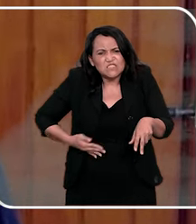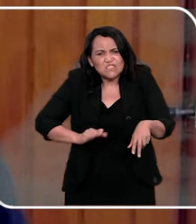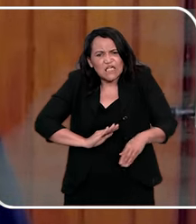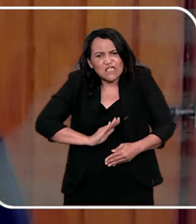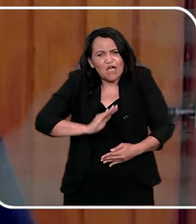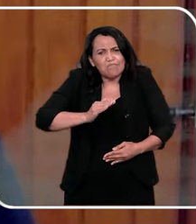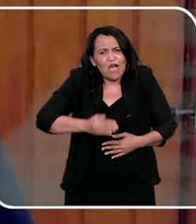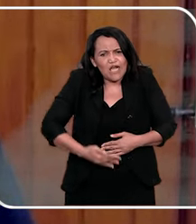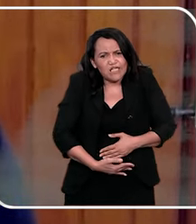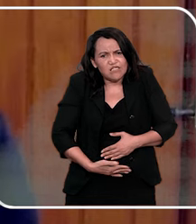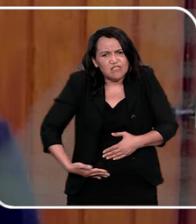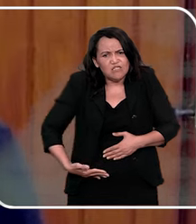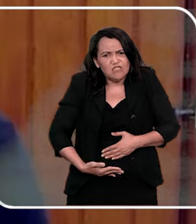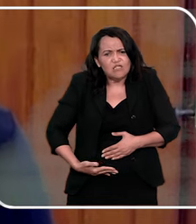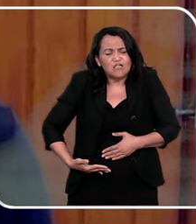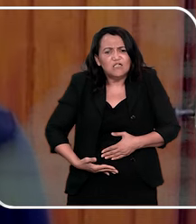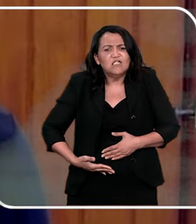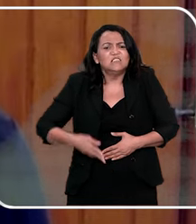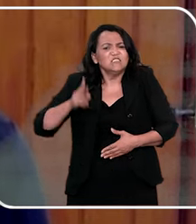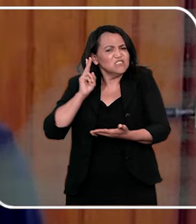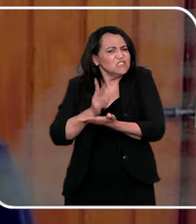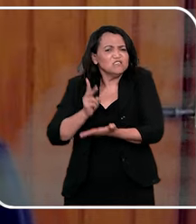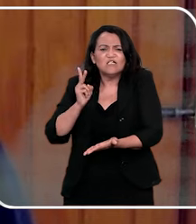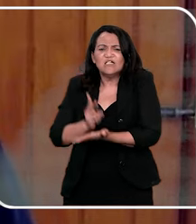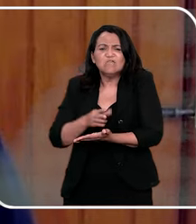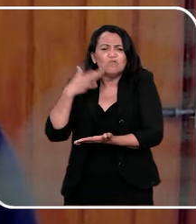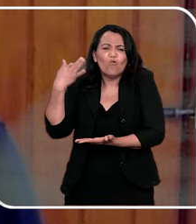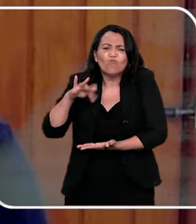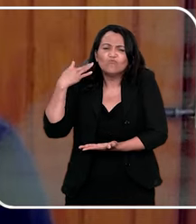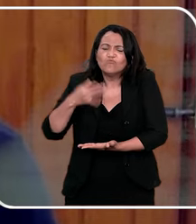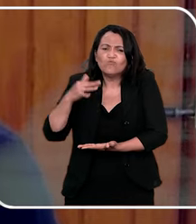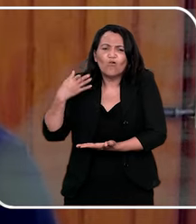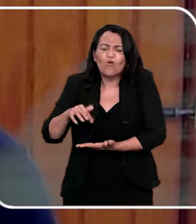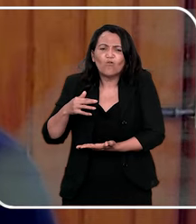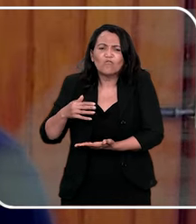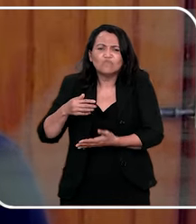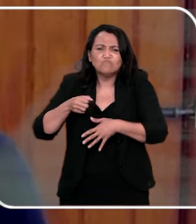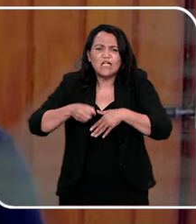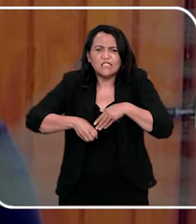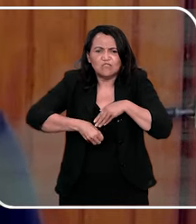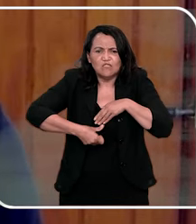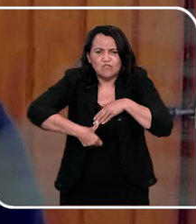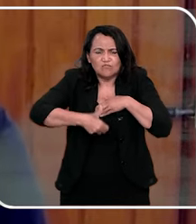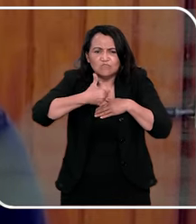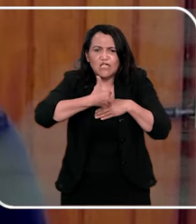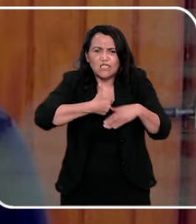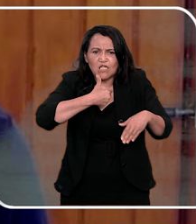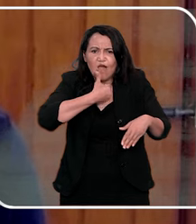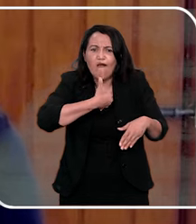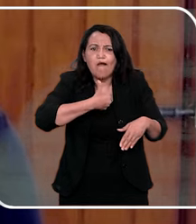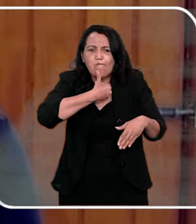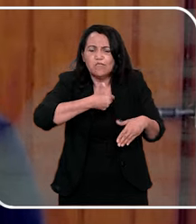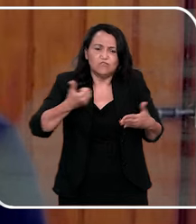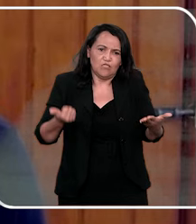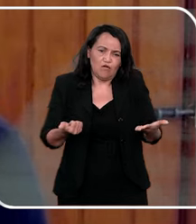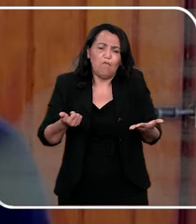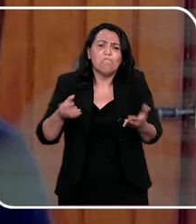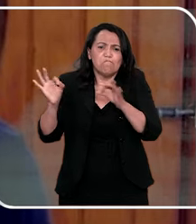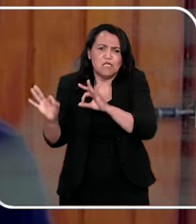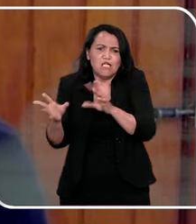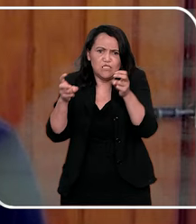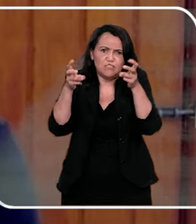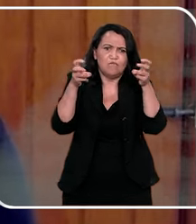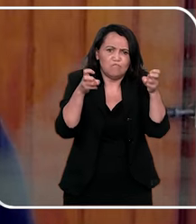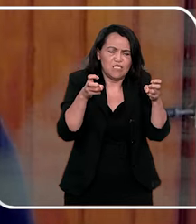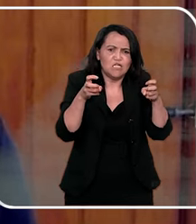é, com dor no baixo ventre, assim, na barriga, na parte de baixo, e sempre com aquela dor, não tá perto de menstruar, não tem nada